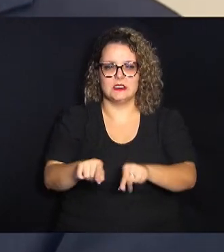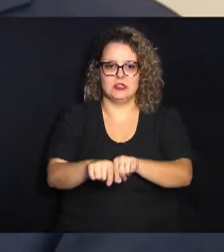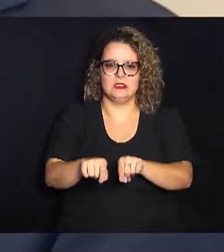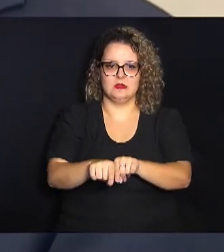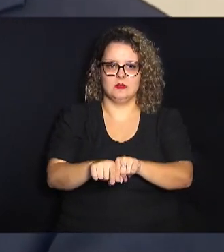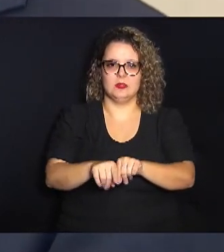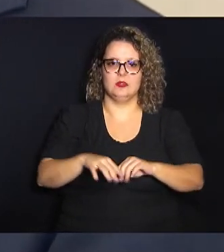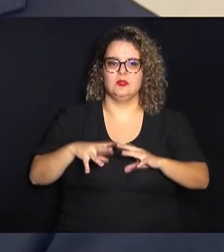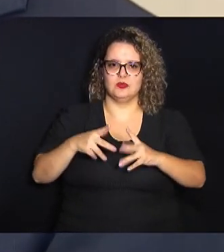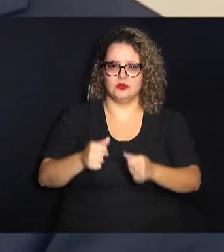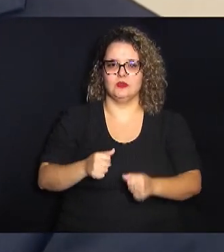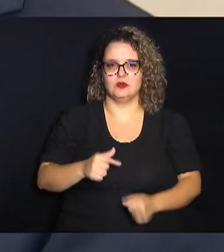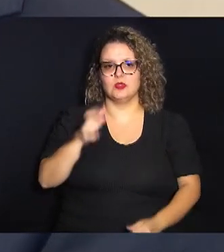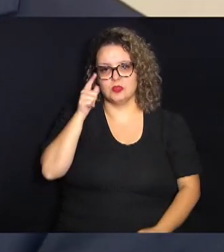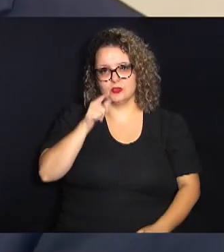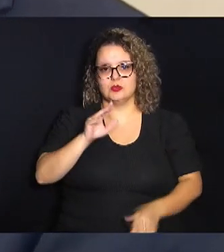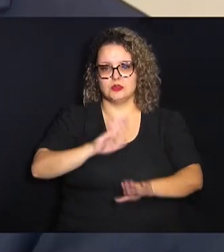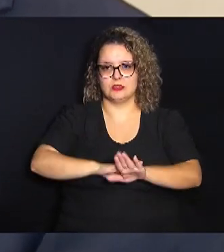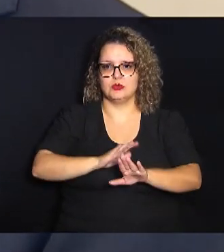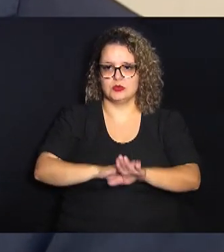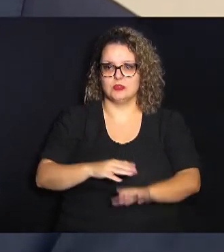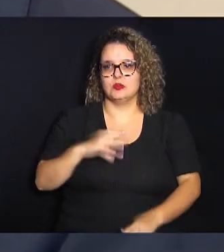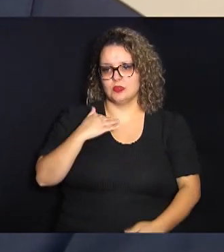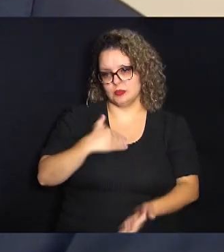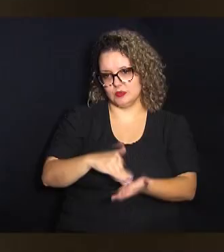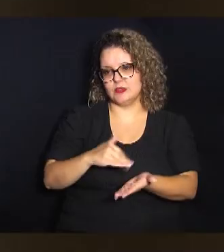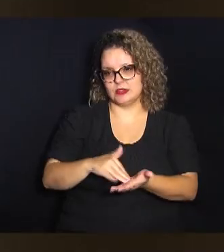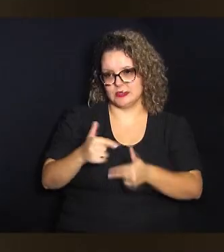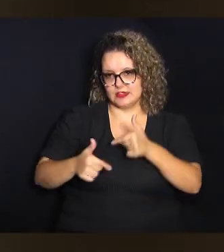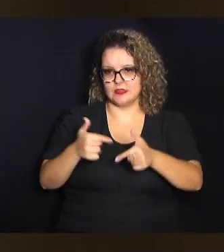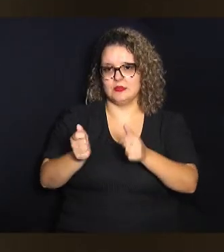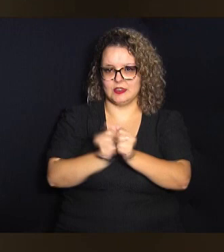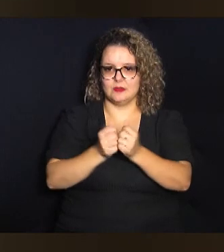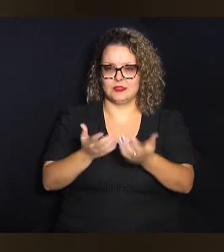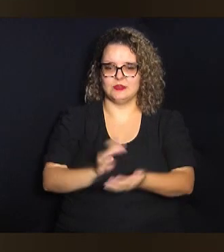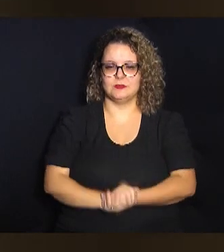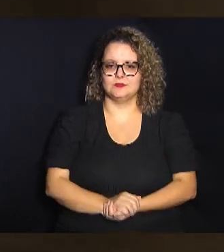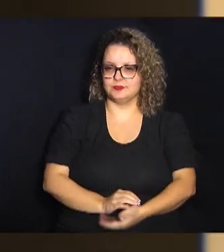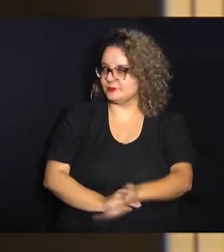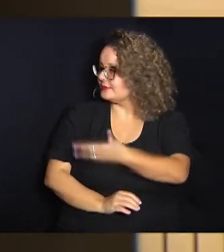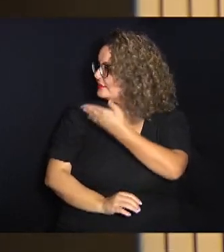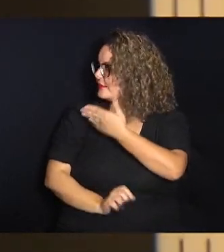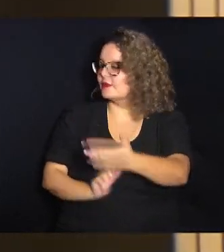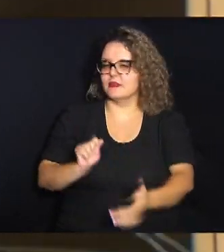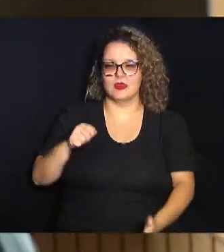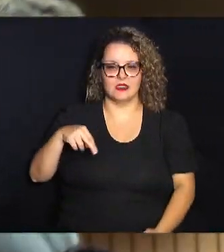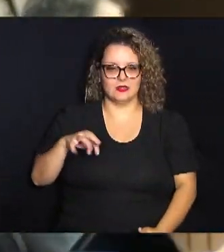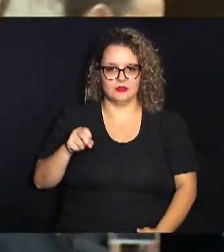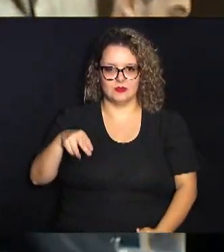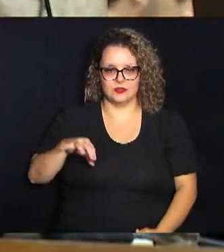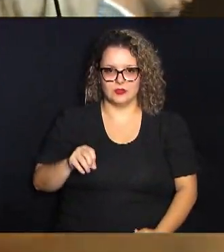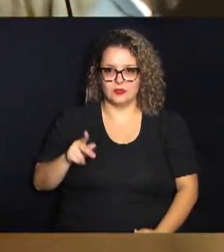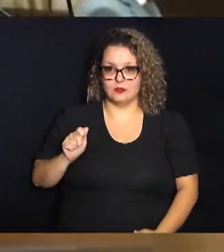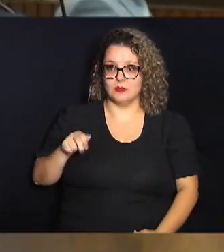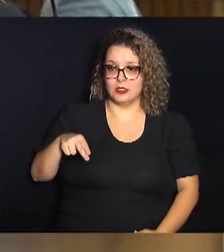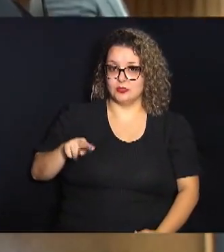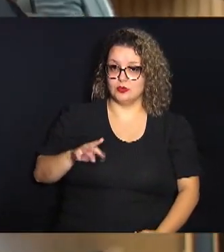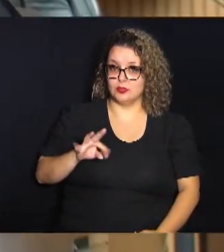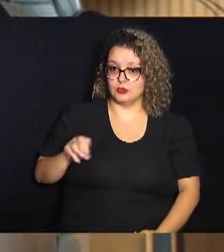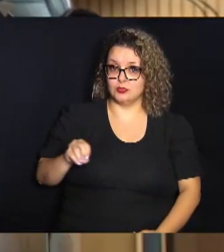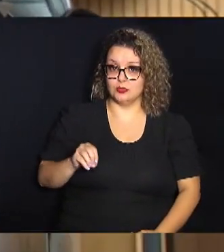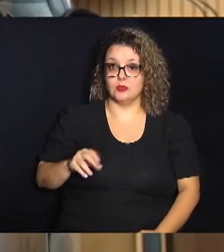no que está ao meu alcance na minha função de secretário também, trabalhar por isso. Antônio Panuto foi um político que se destacou no